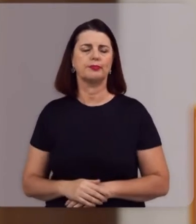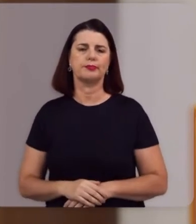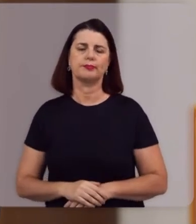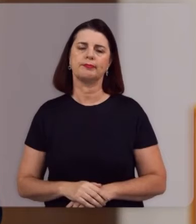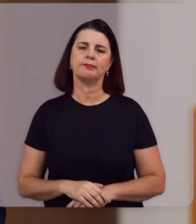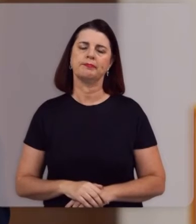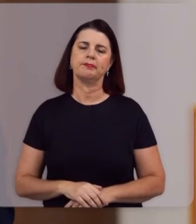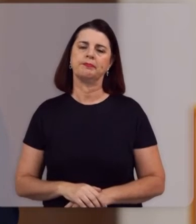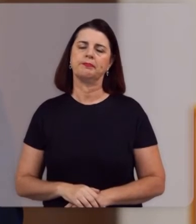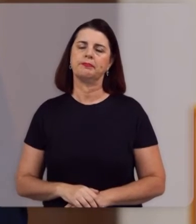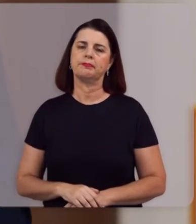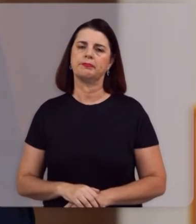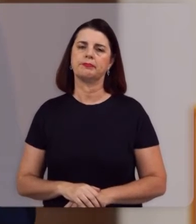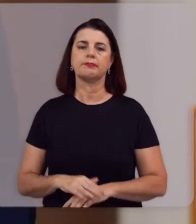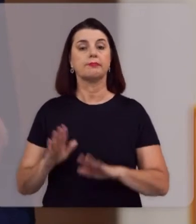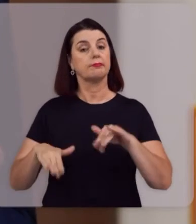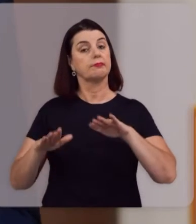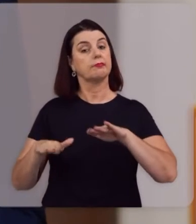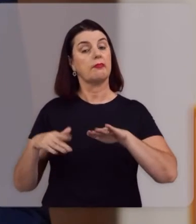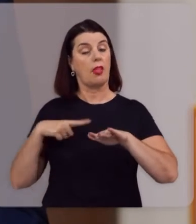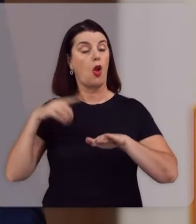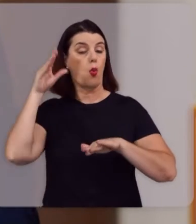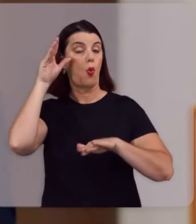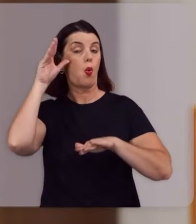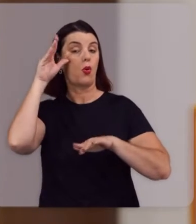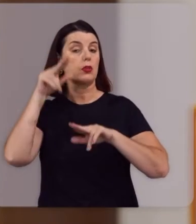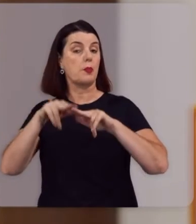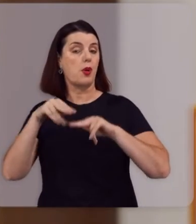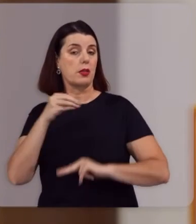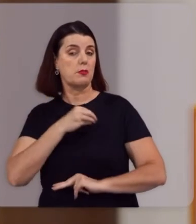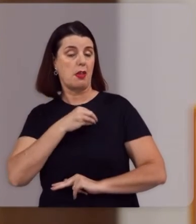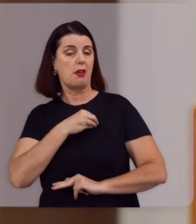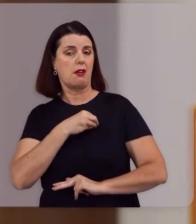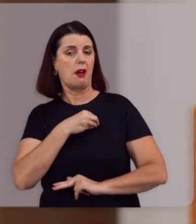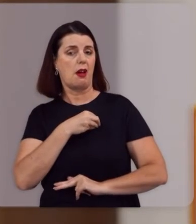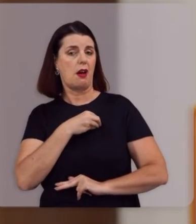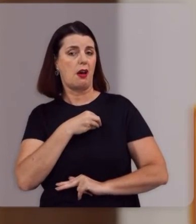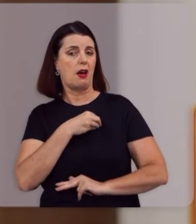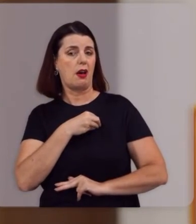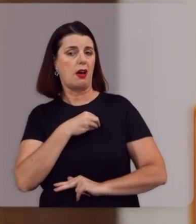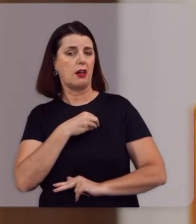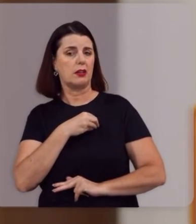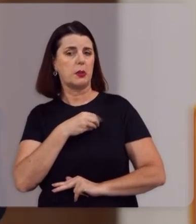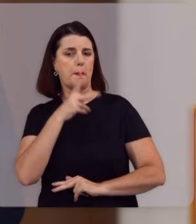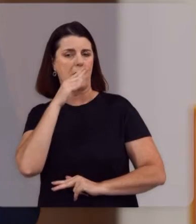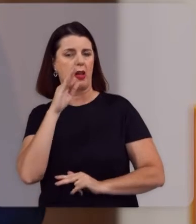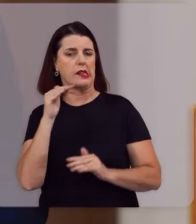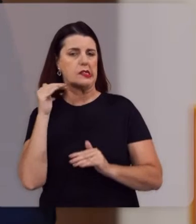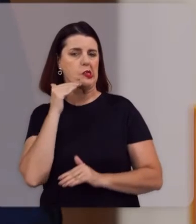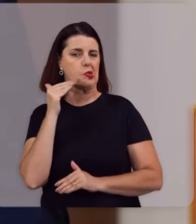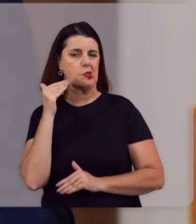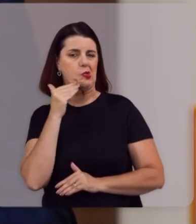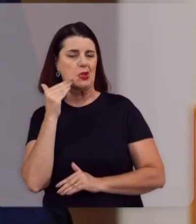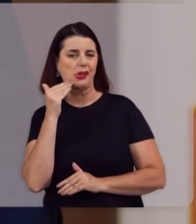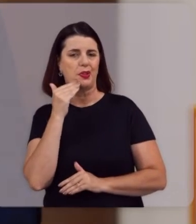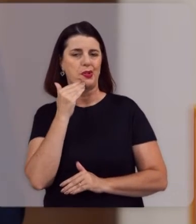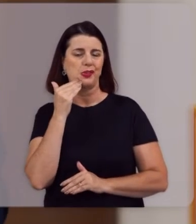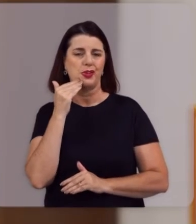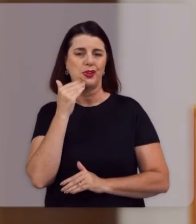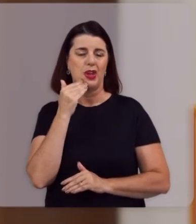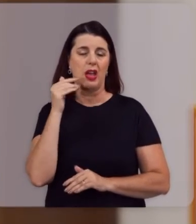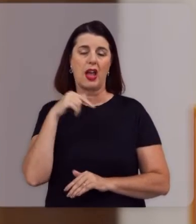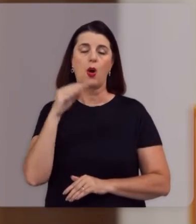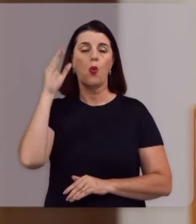errado Muito embora Esta consciência Por causa do pecado Tenha sido danificada A